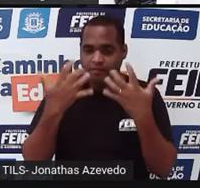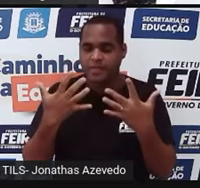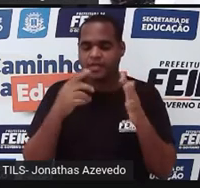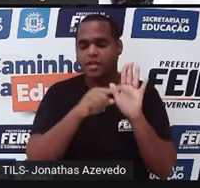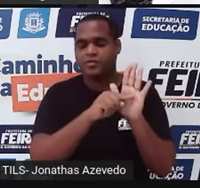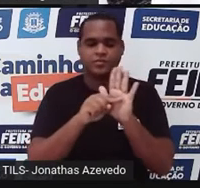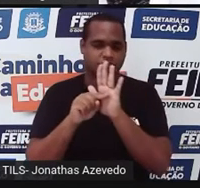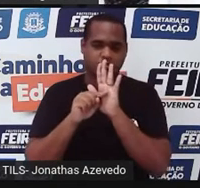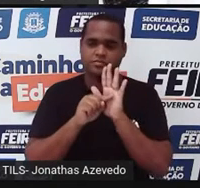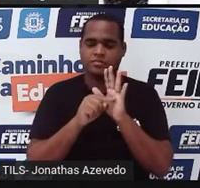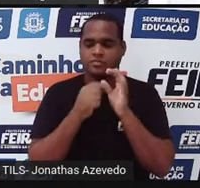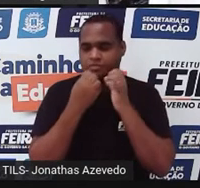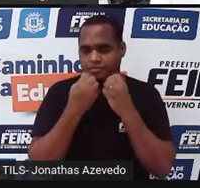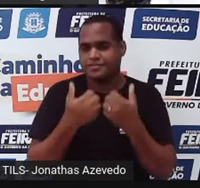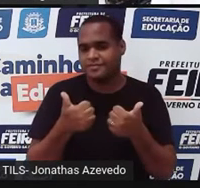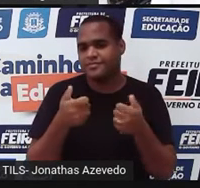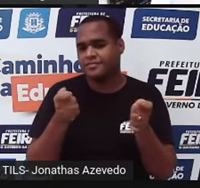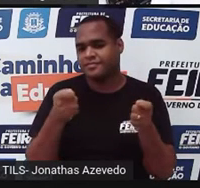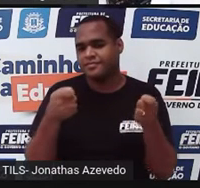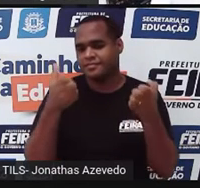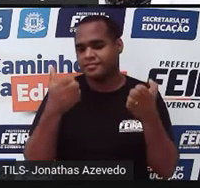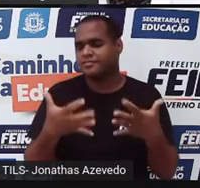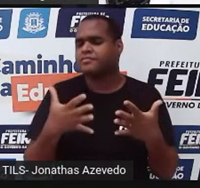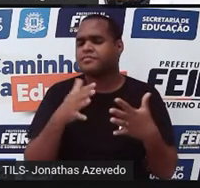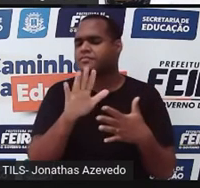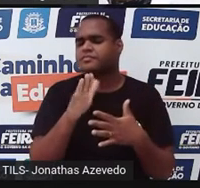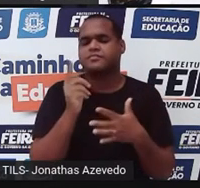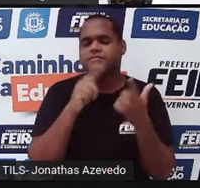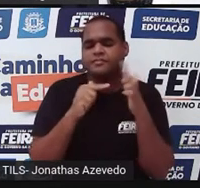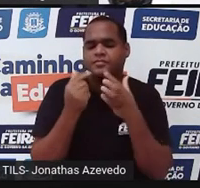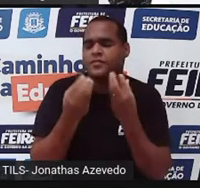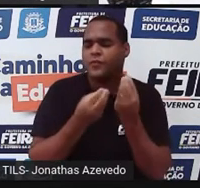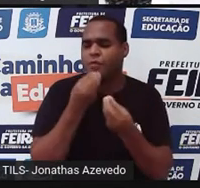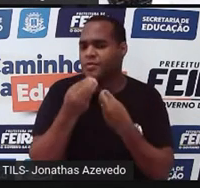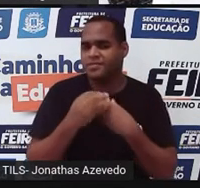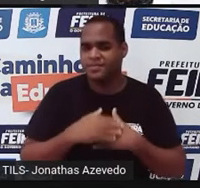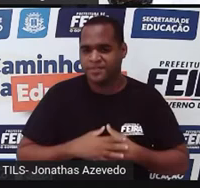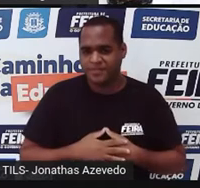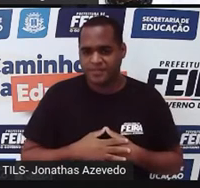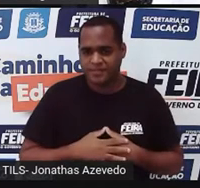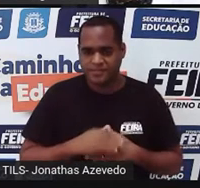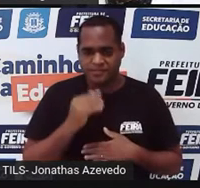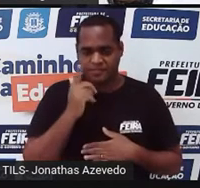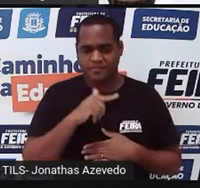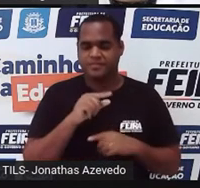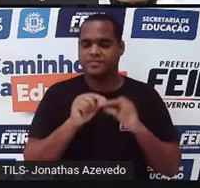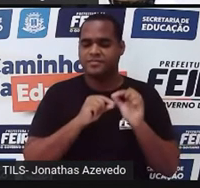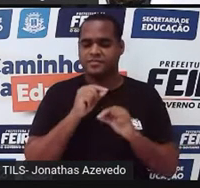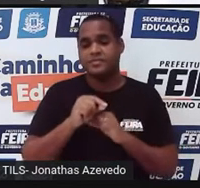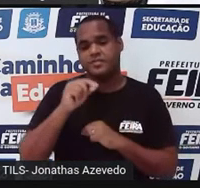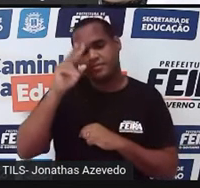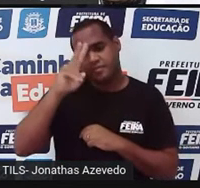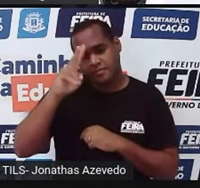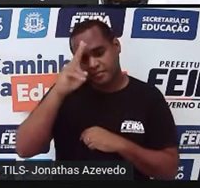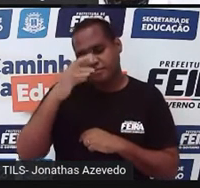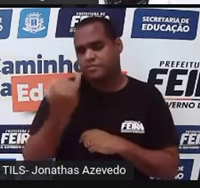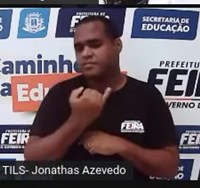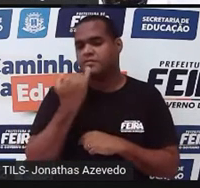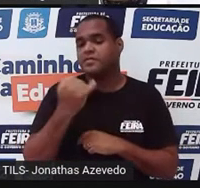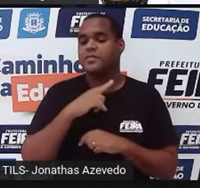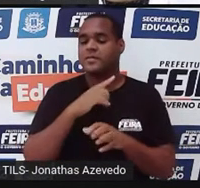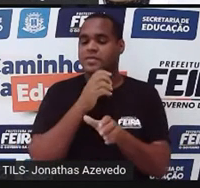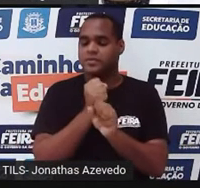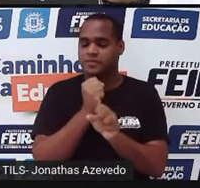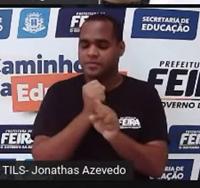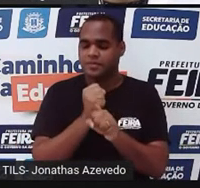tá bom? Então, como é que a gente vai começar? Vamos começar, né, relembrando o cálculo de área